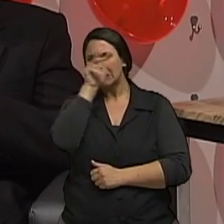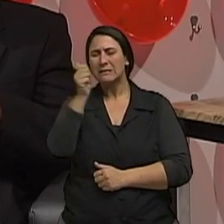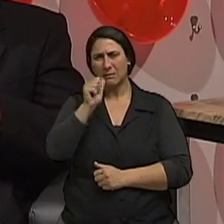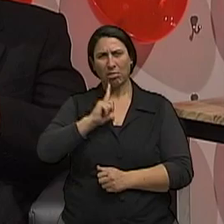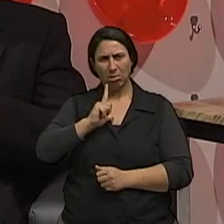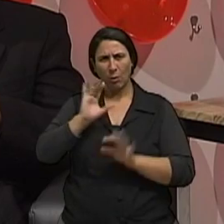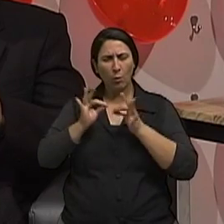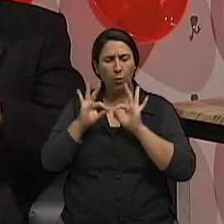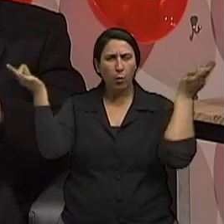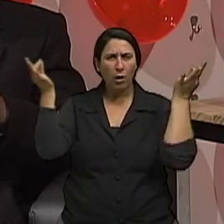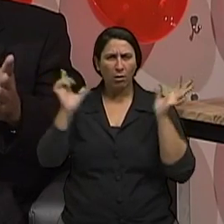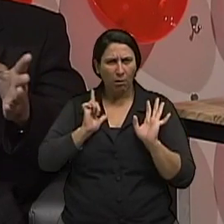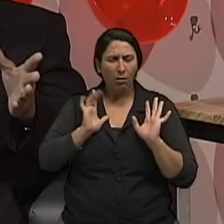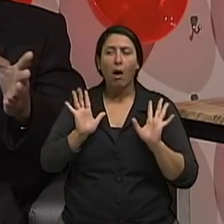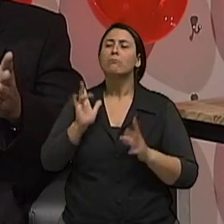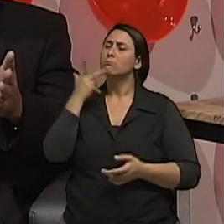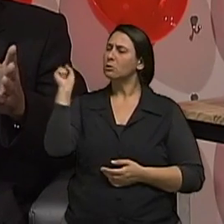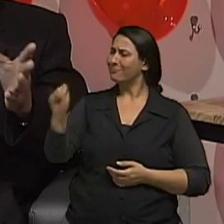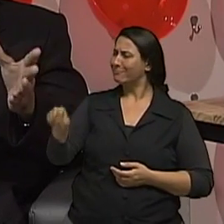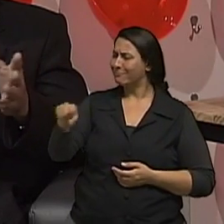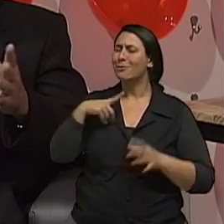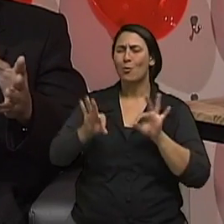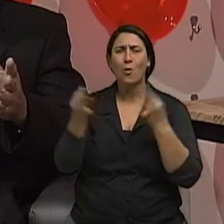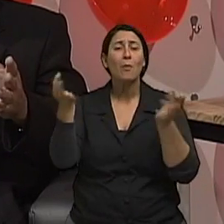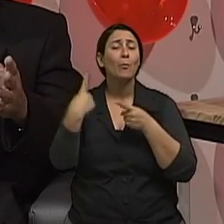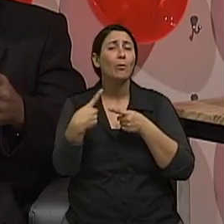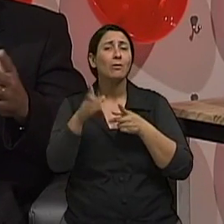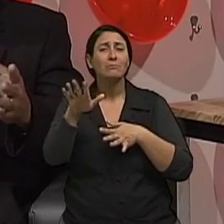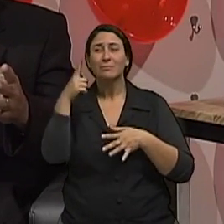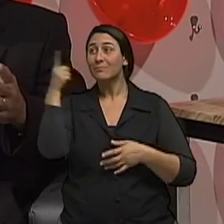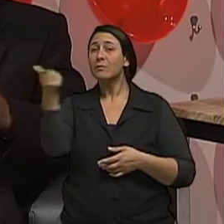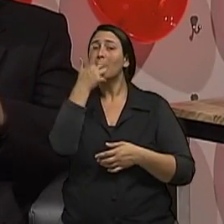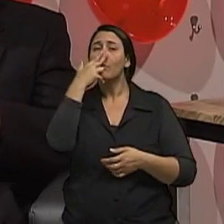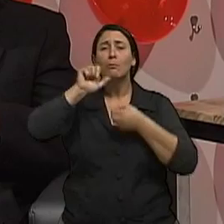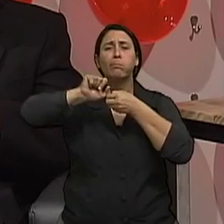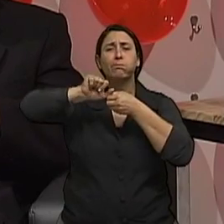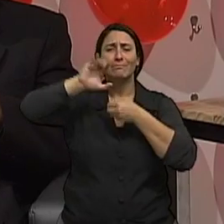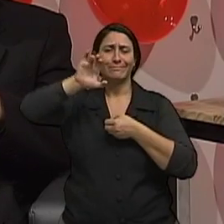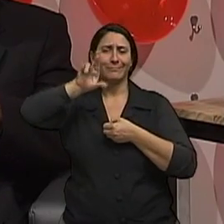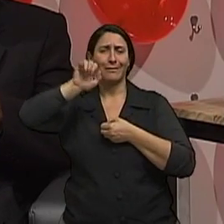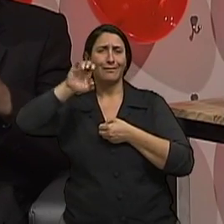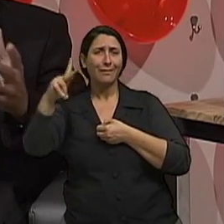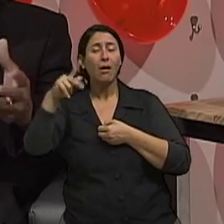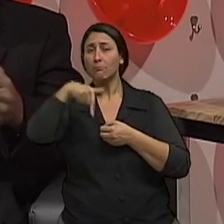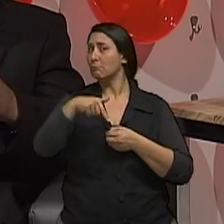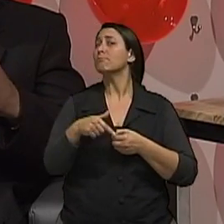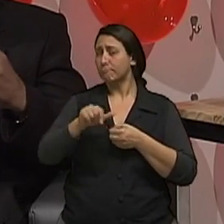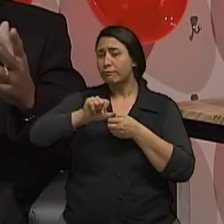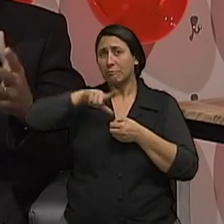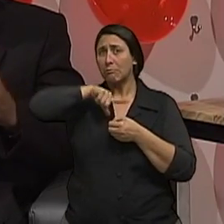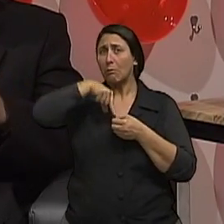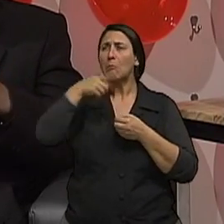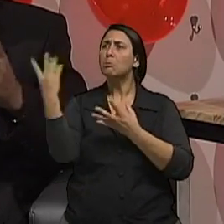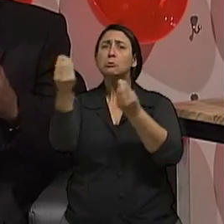cura. Assim como qualquer vício, né? Nós estamos dizendo hoje a grande epidemia de crack, né? Também tem cura. E como nós vemos na TV, indivíduos dizendo